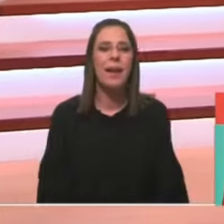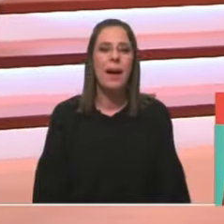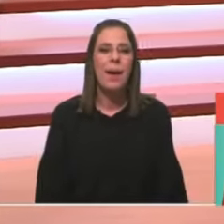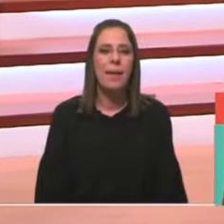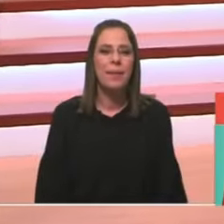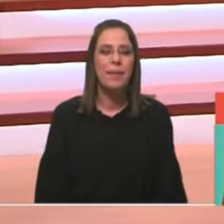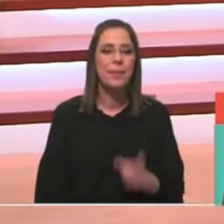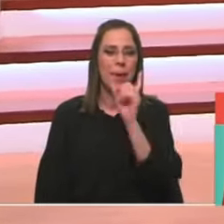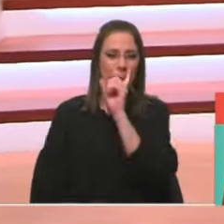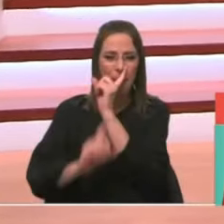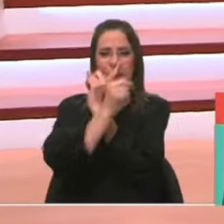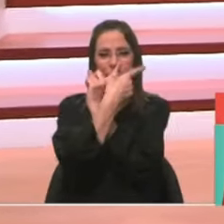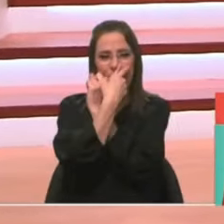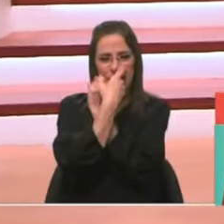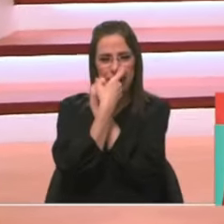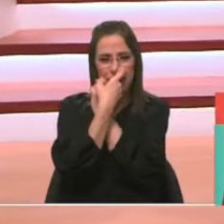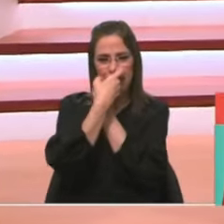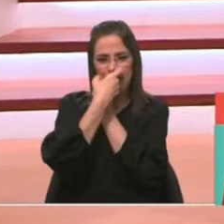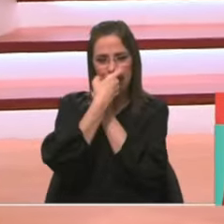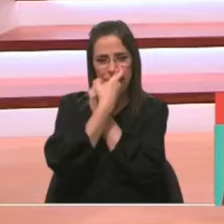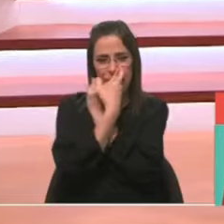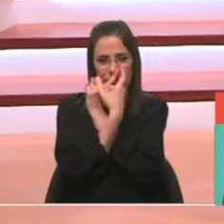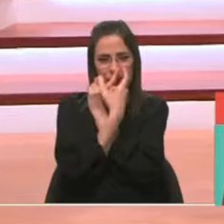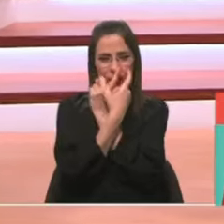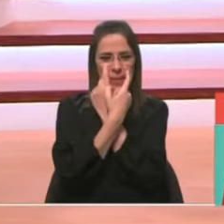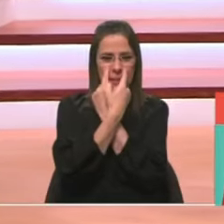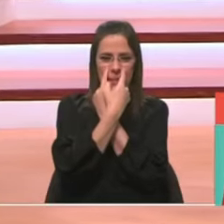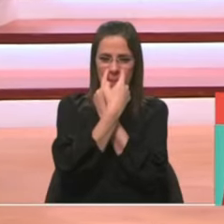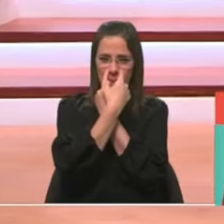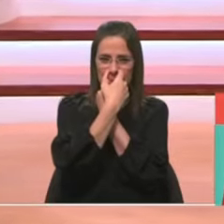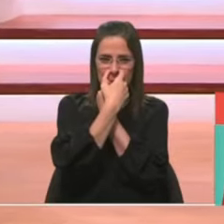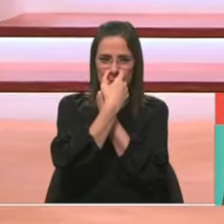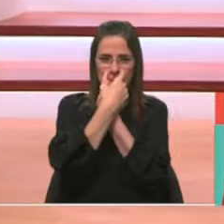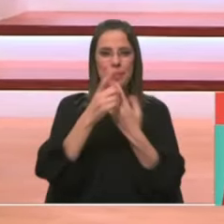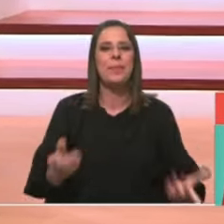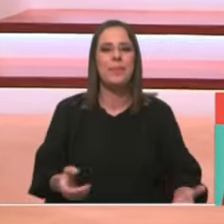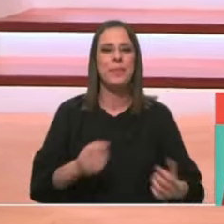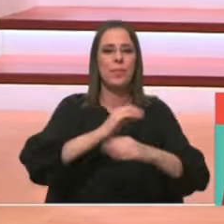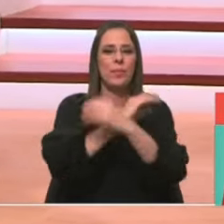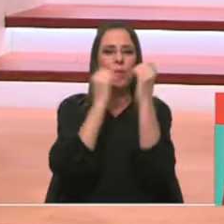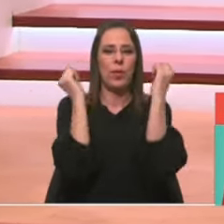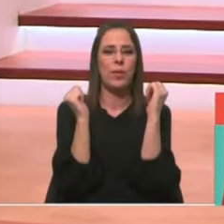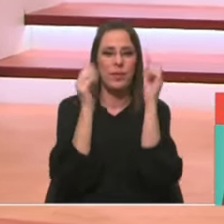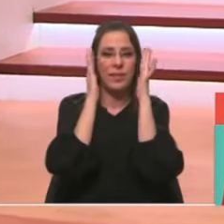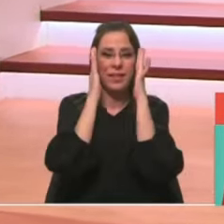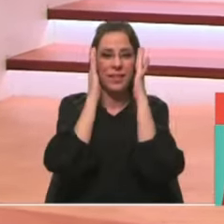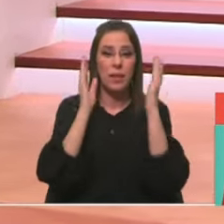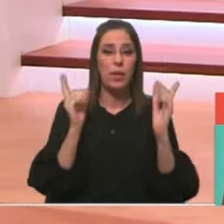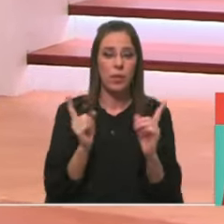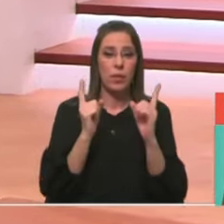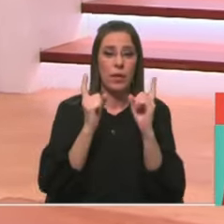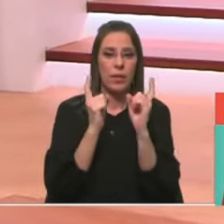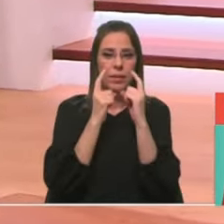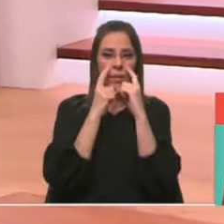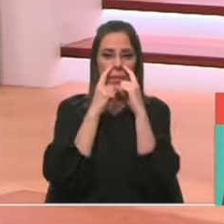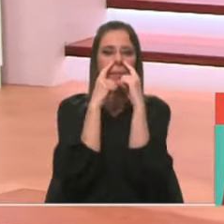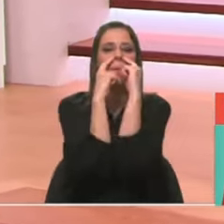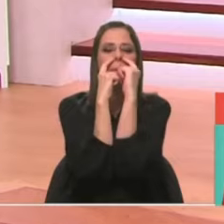Pois é. Ah? Assim. Agora as cotovelhas... Quê? Quê? Quê?